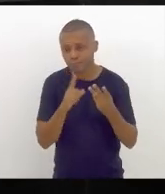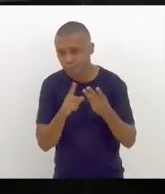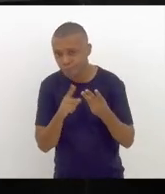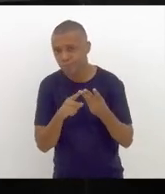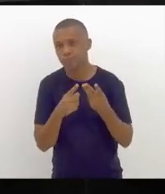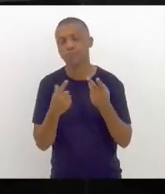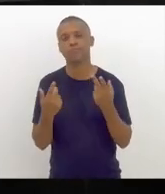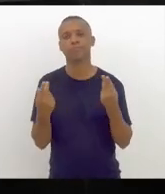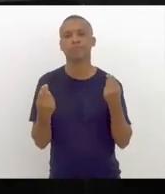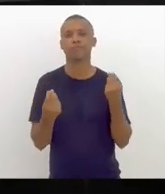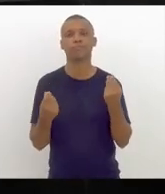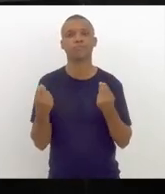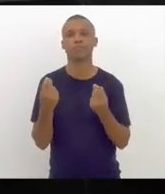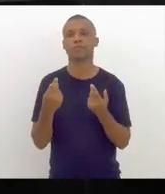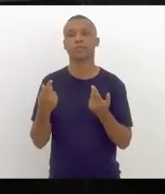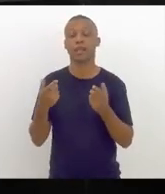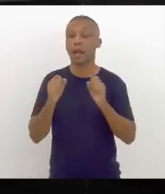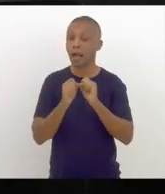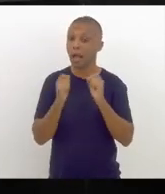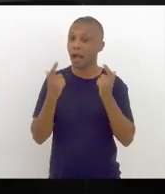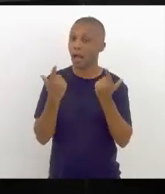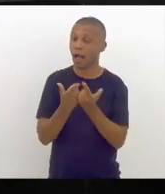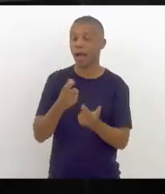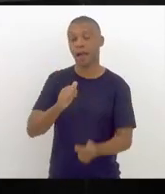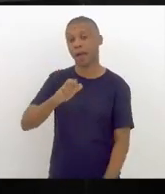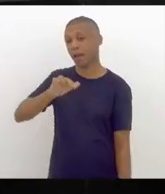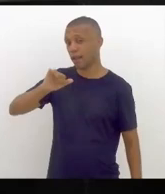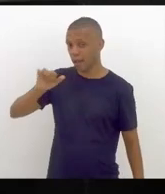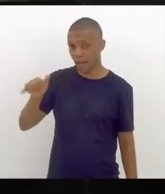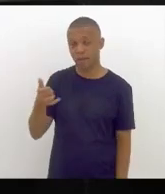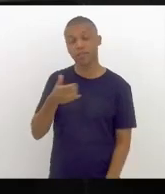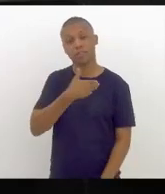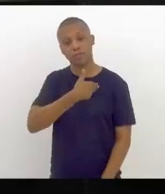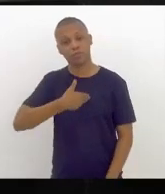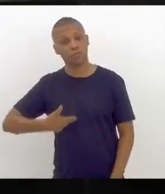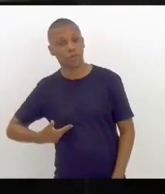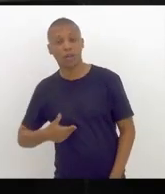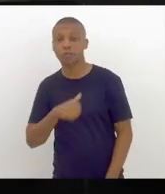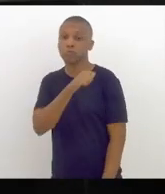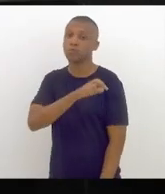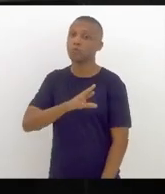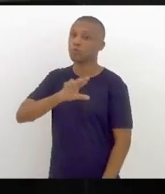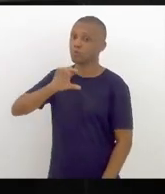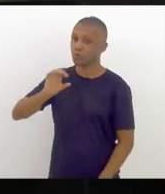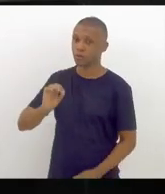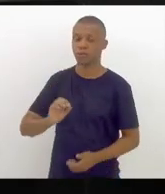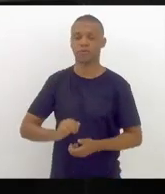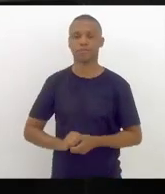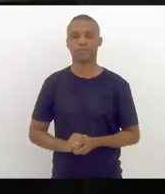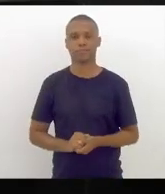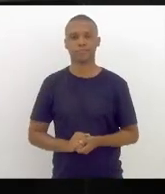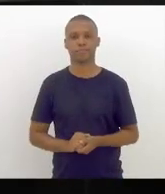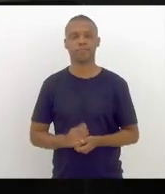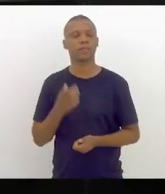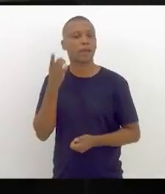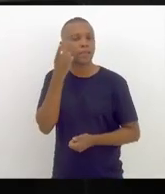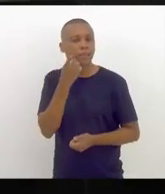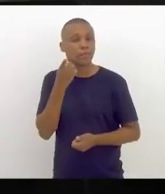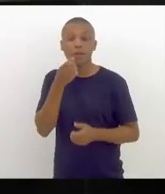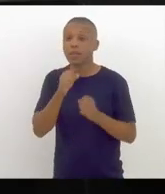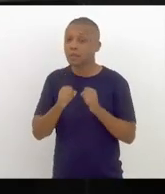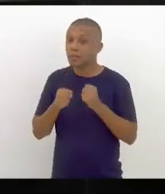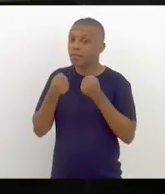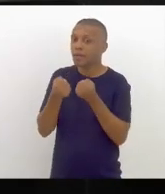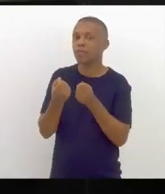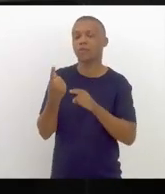a própria Assembleia Legislativa aqui no Estado do Rio de Janeiro. E como deputada que defende o